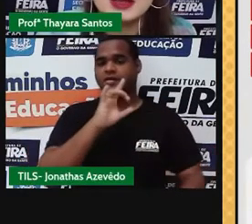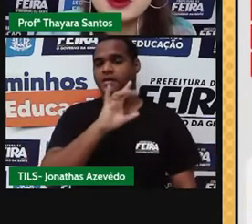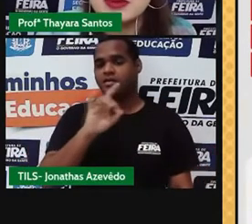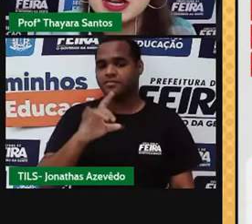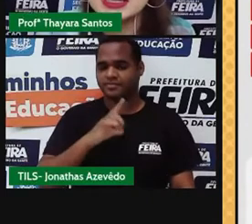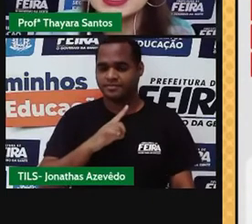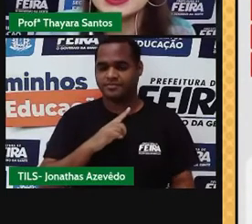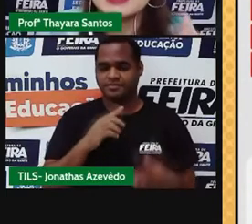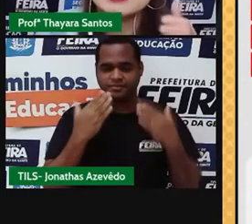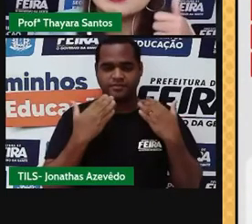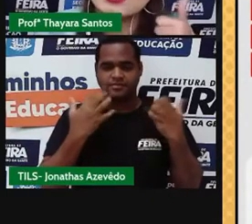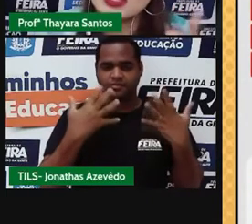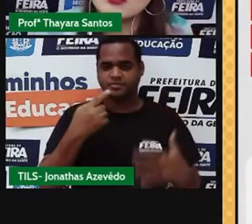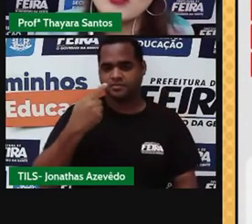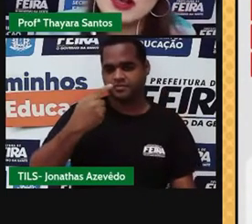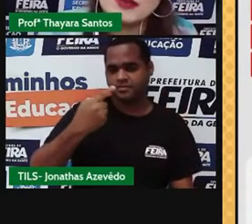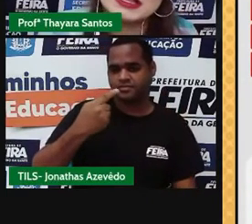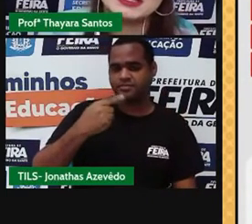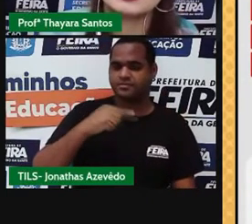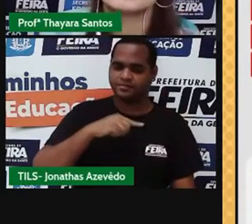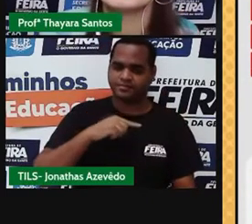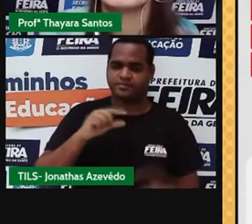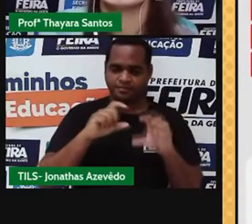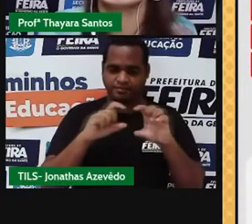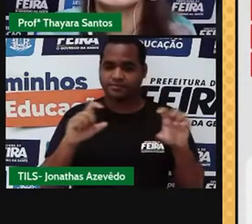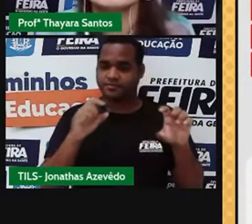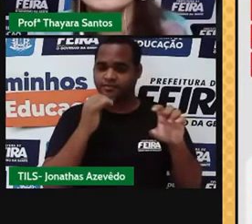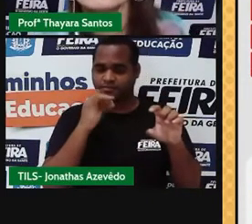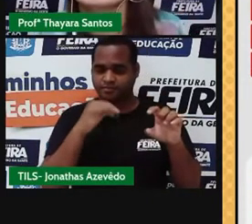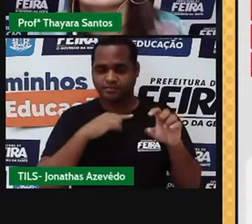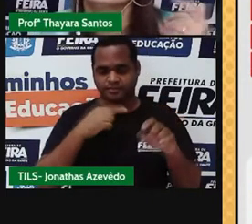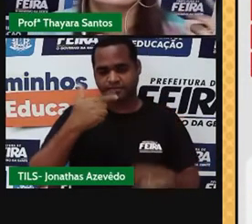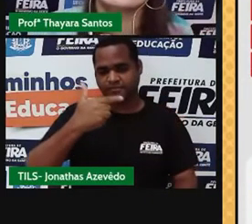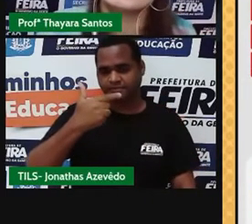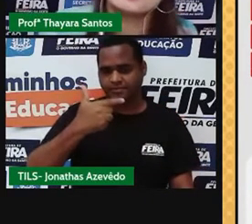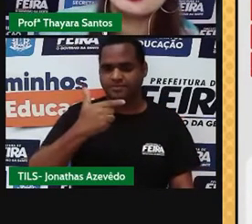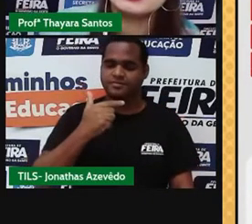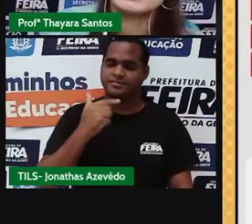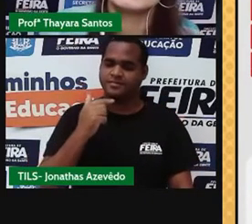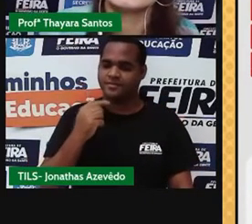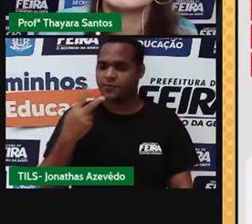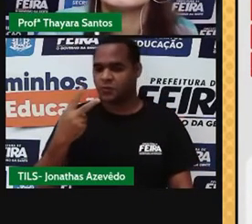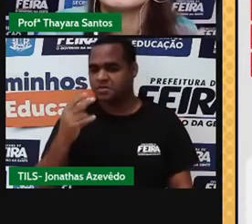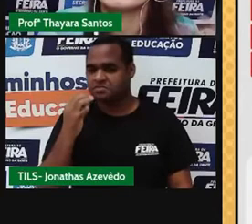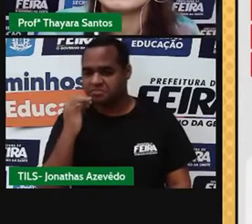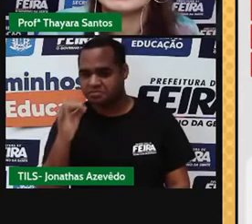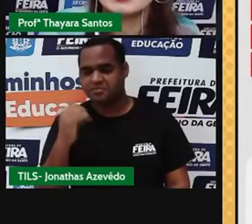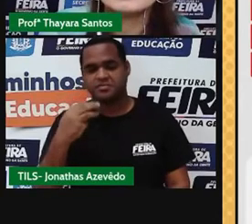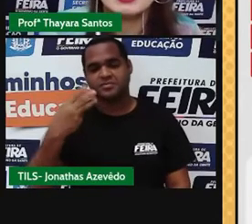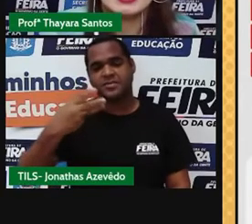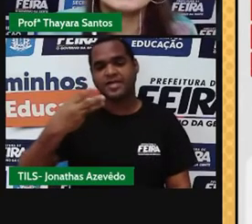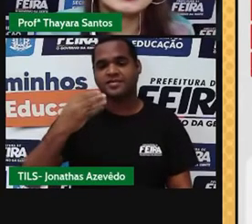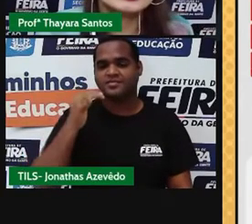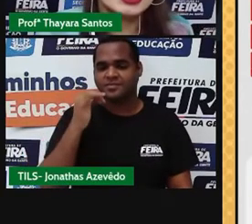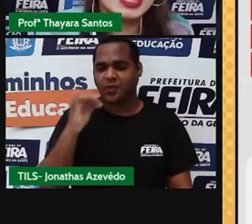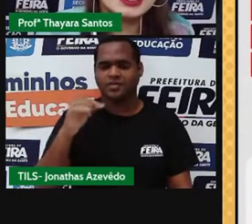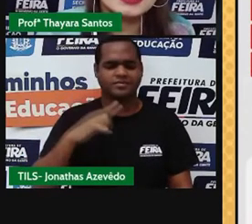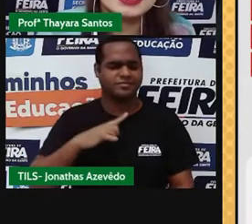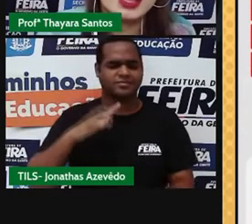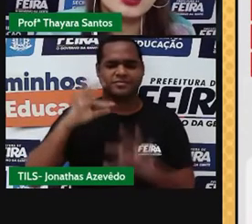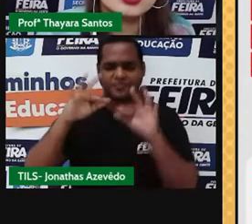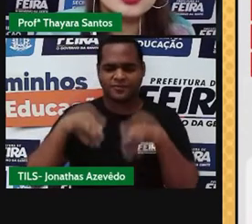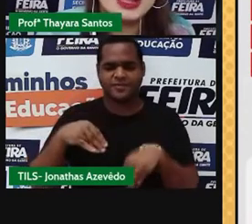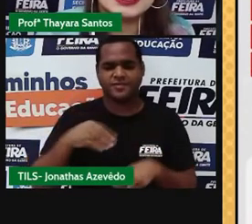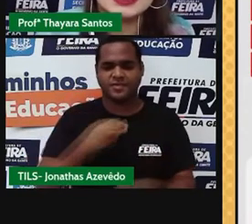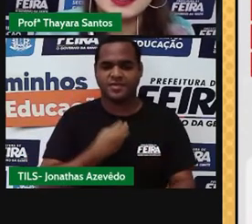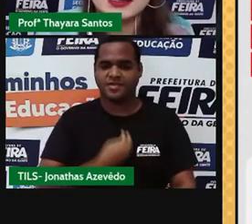quem está na primeira linha quer dizer que só tem uma camada eletrônica, quem está na segunda tem duas, quem está na terceira tem três, até chegar quem